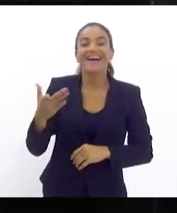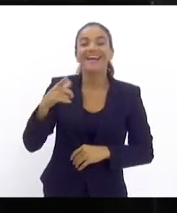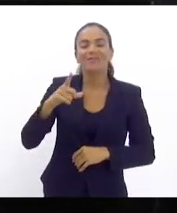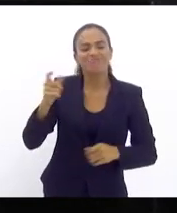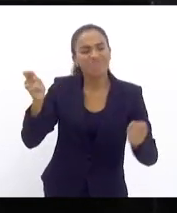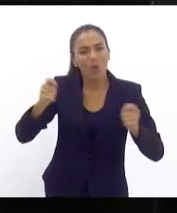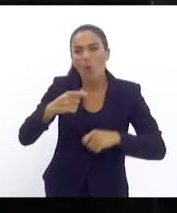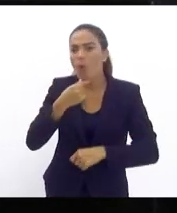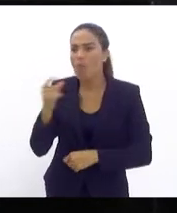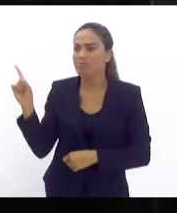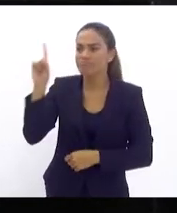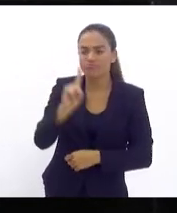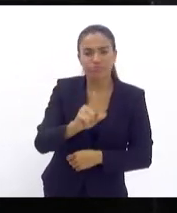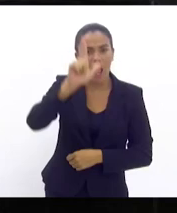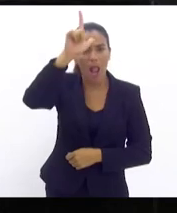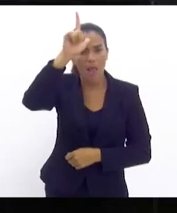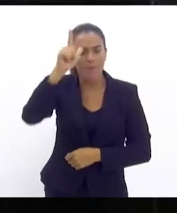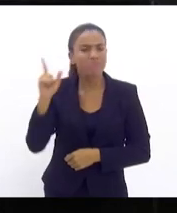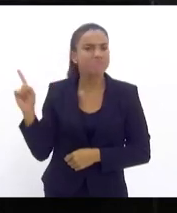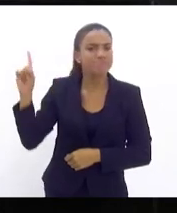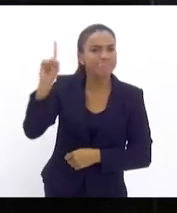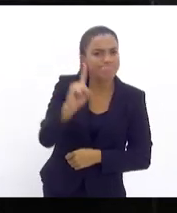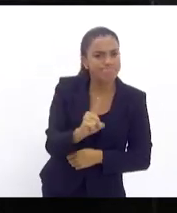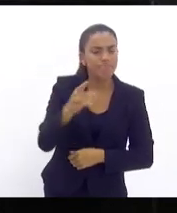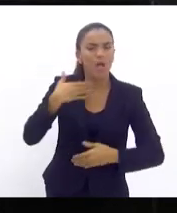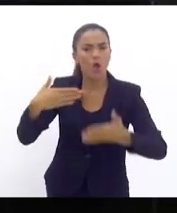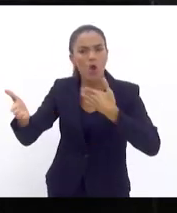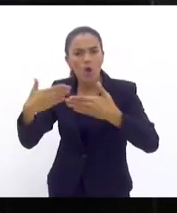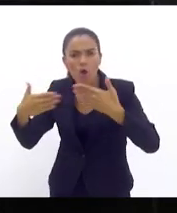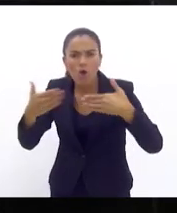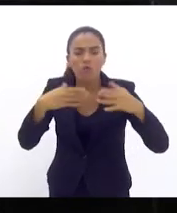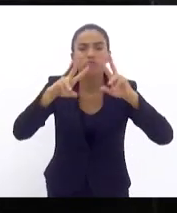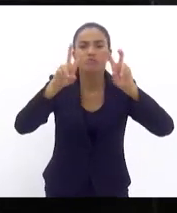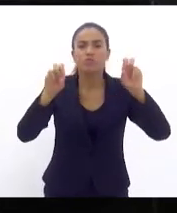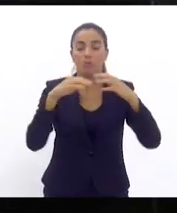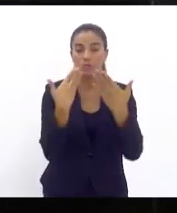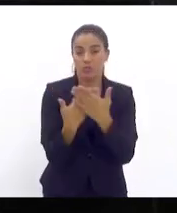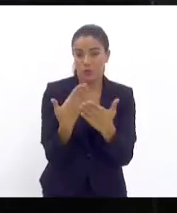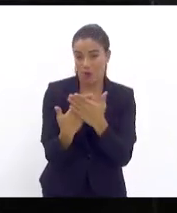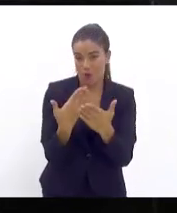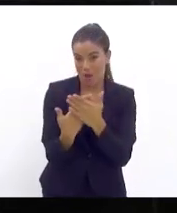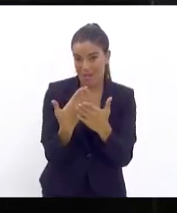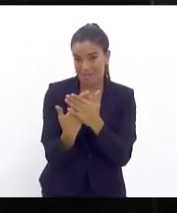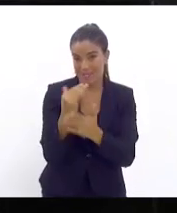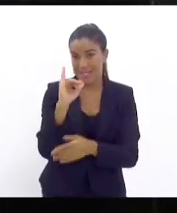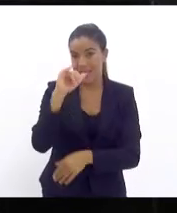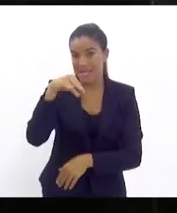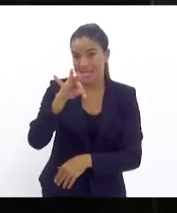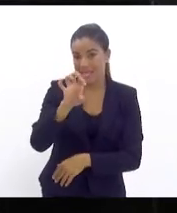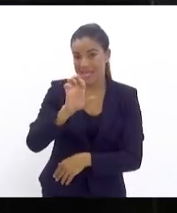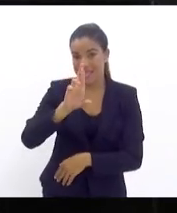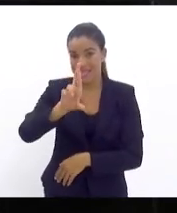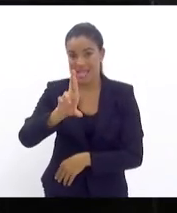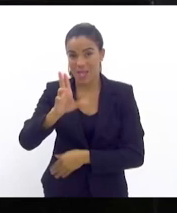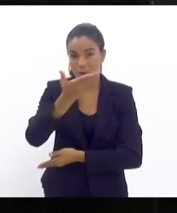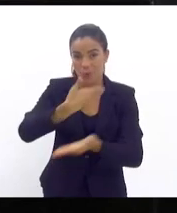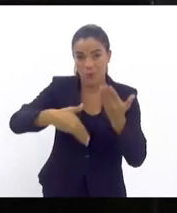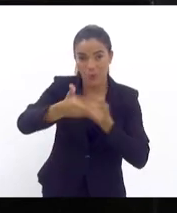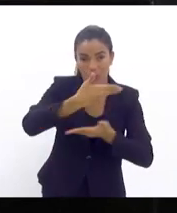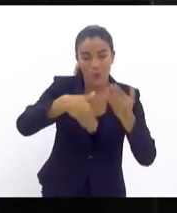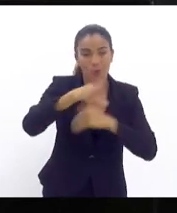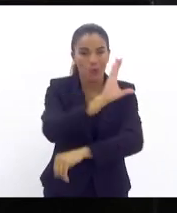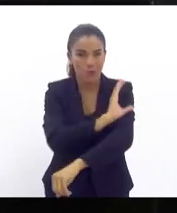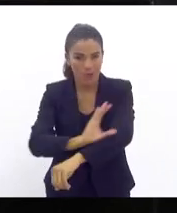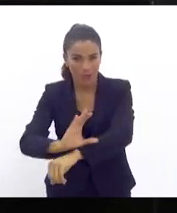conversar muito amplamente sobre as escolas interculturais e aqui, em especial, a Escola